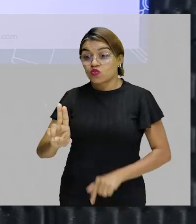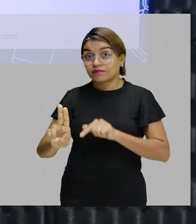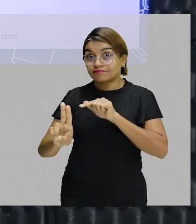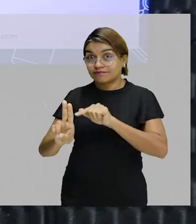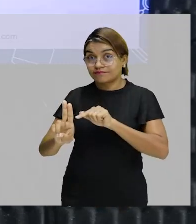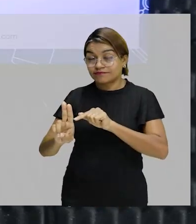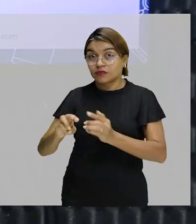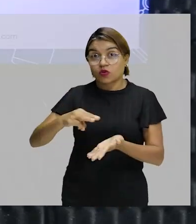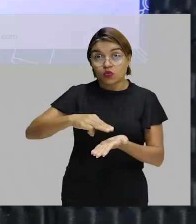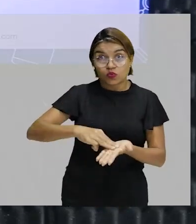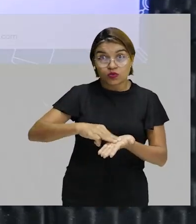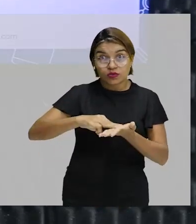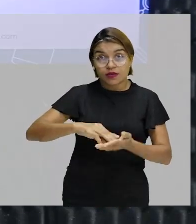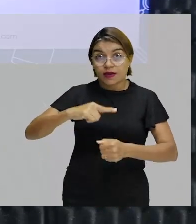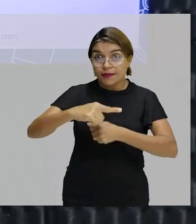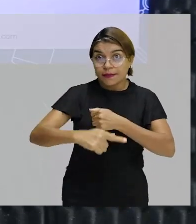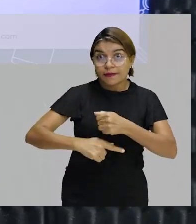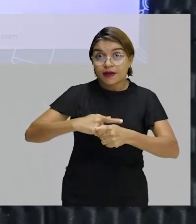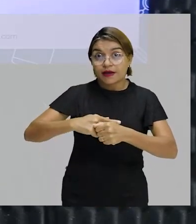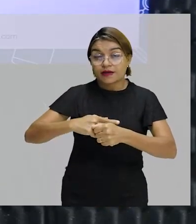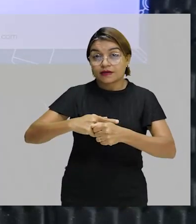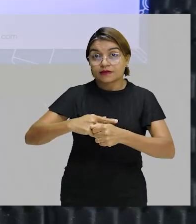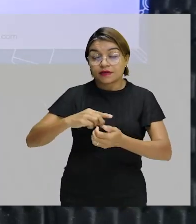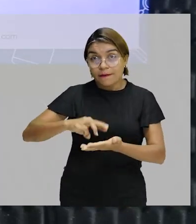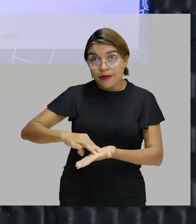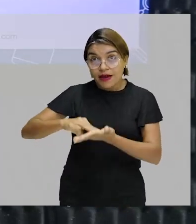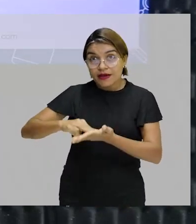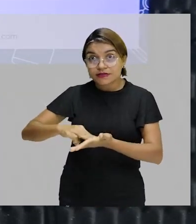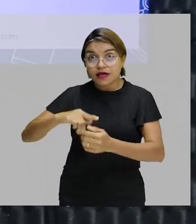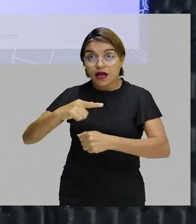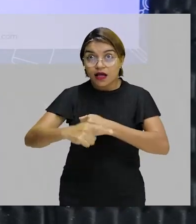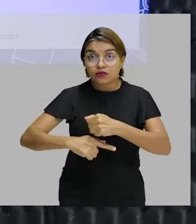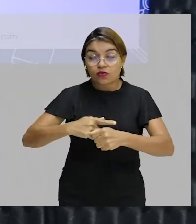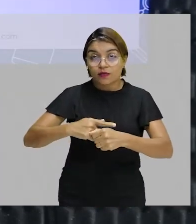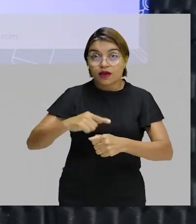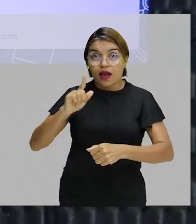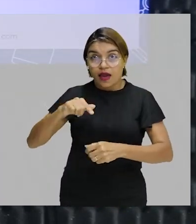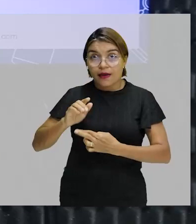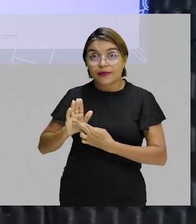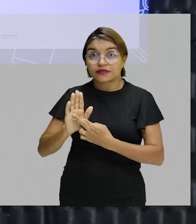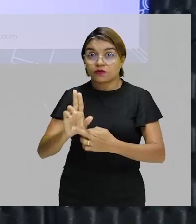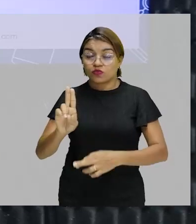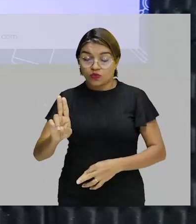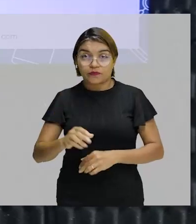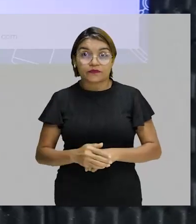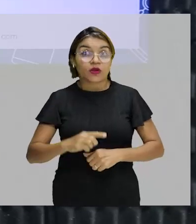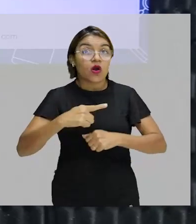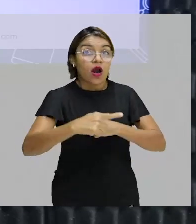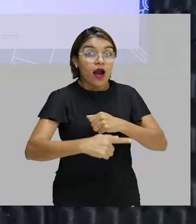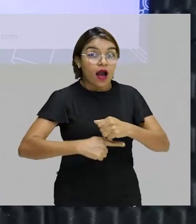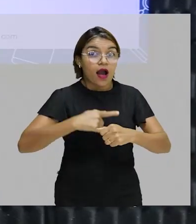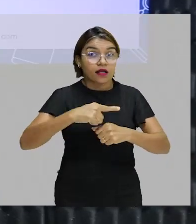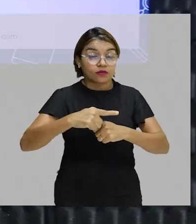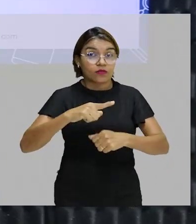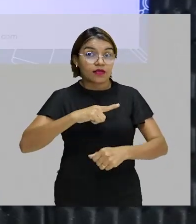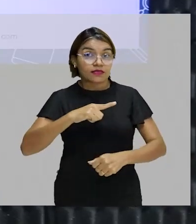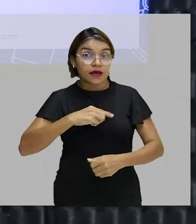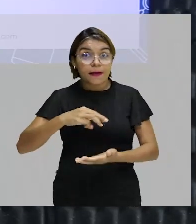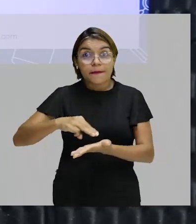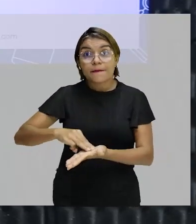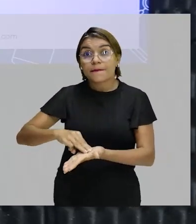de massa atômica, ok? Então, os átomos apresentam uma massa, tudo bem?